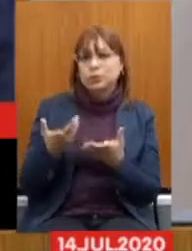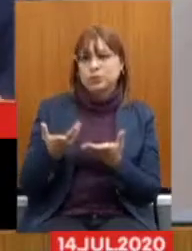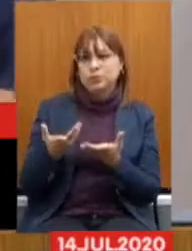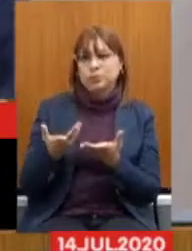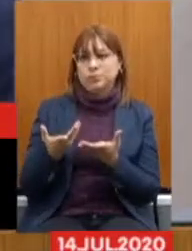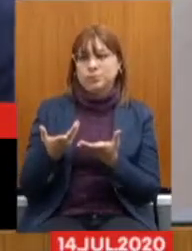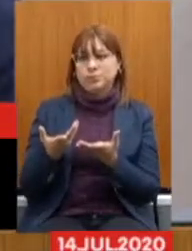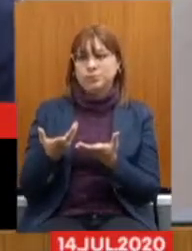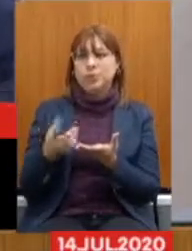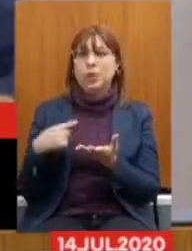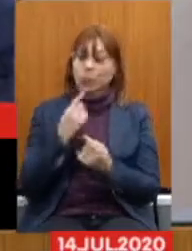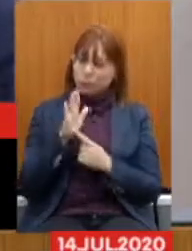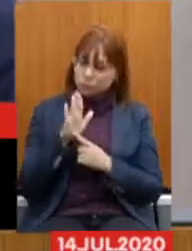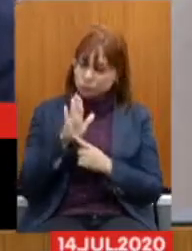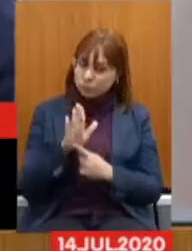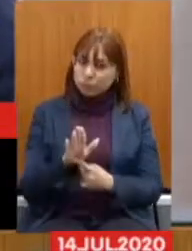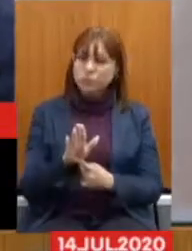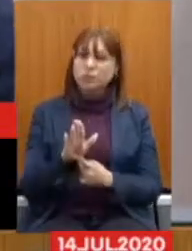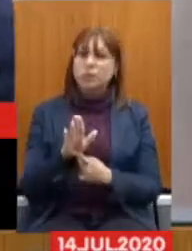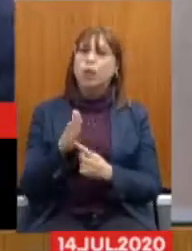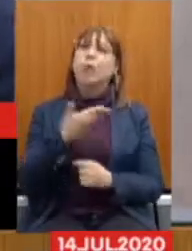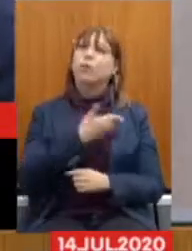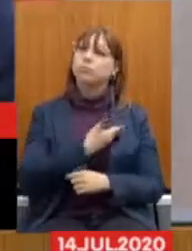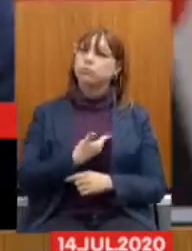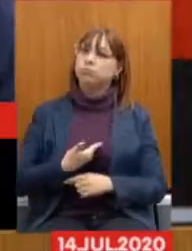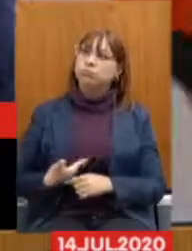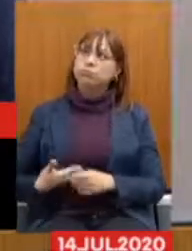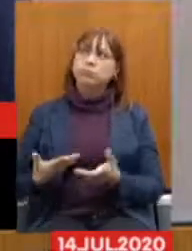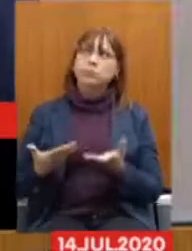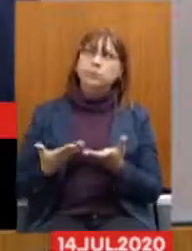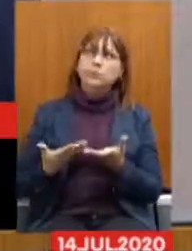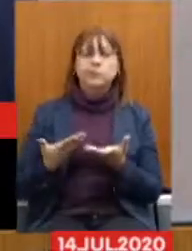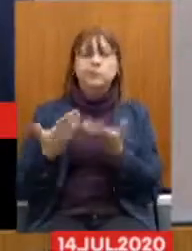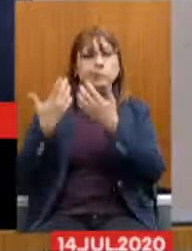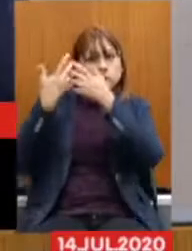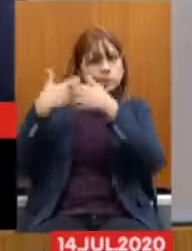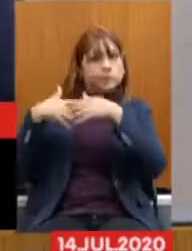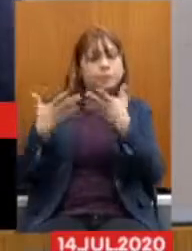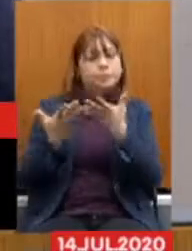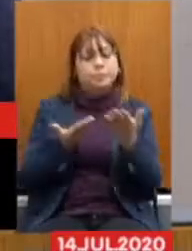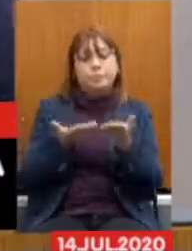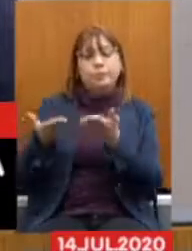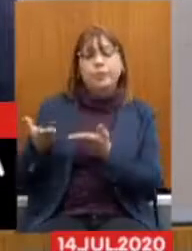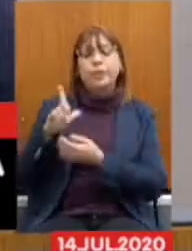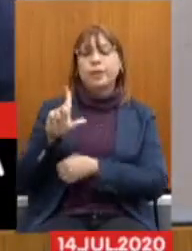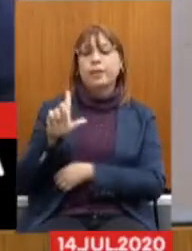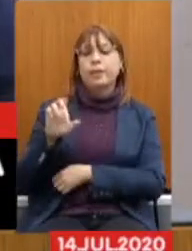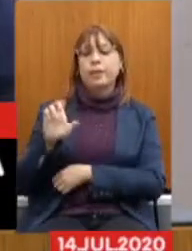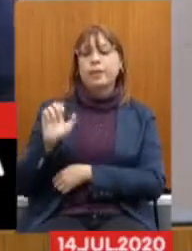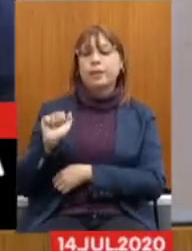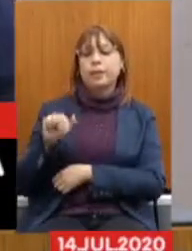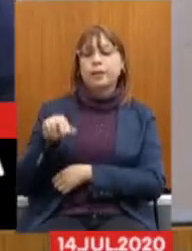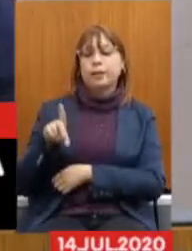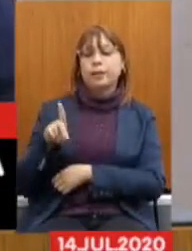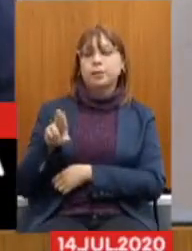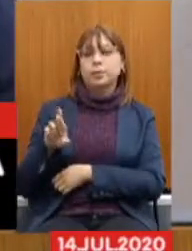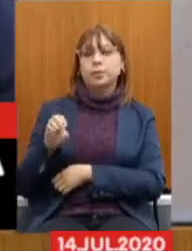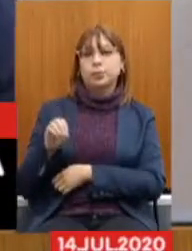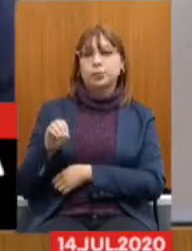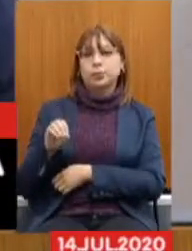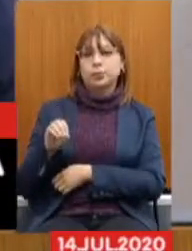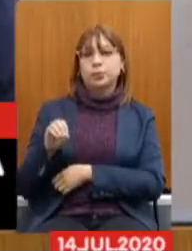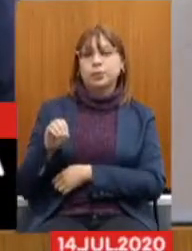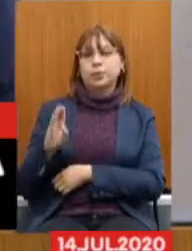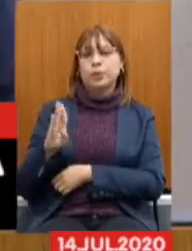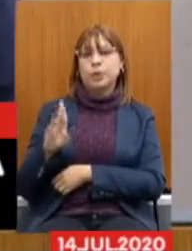A gente mostrou e o governo começou a ver com outros olhos. Com a palavra, o Leandro Braga é que terá também